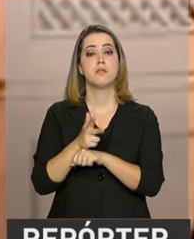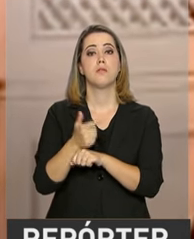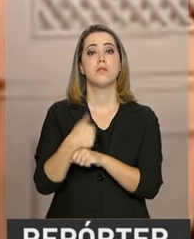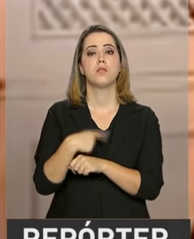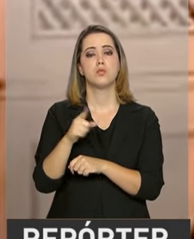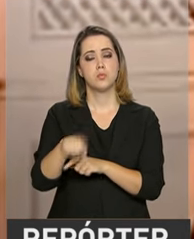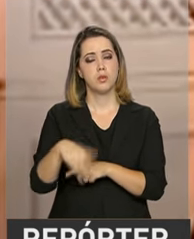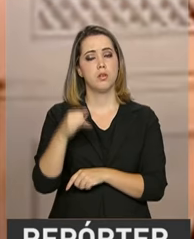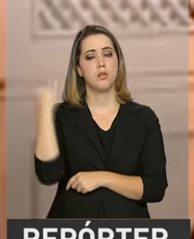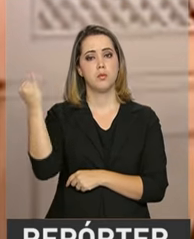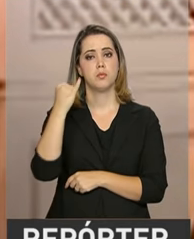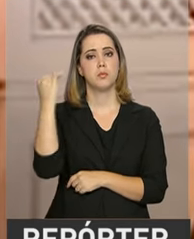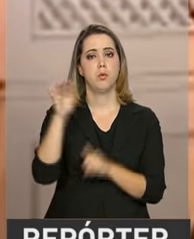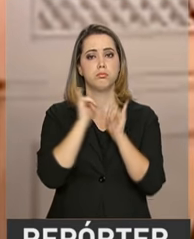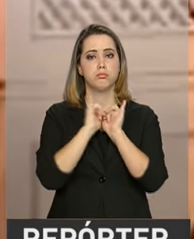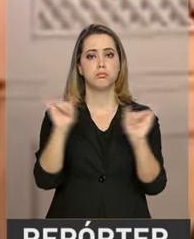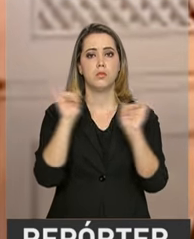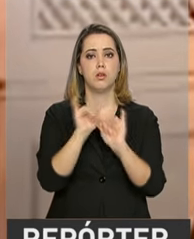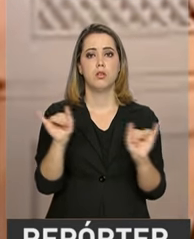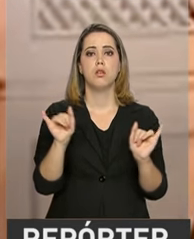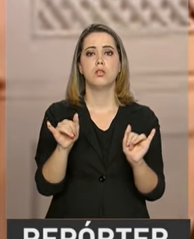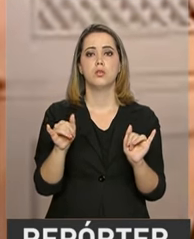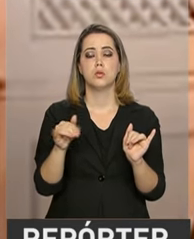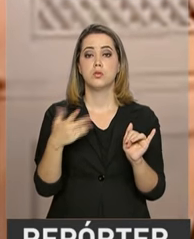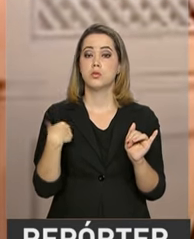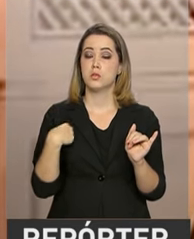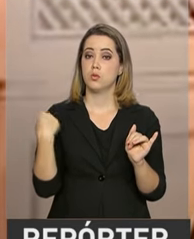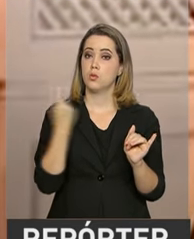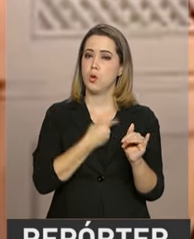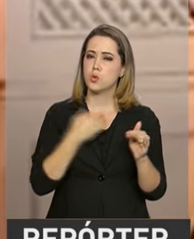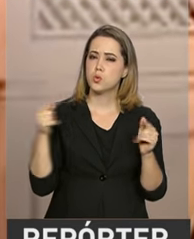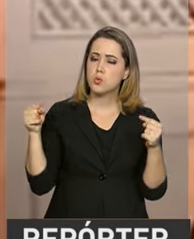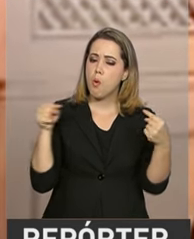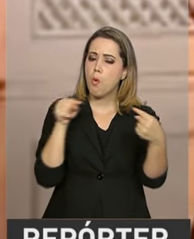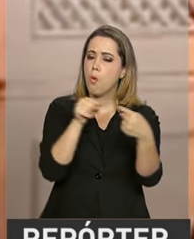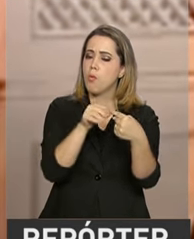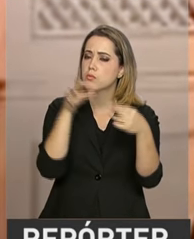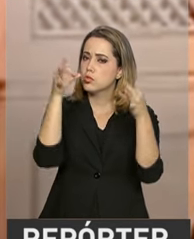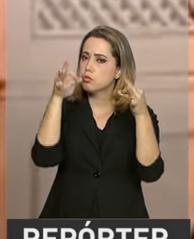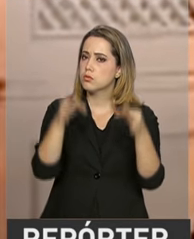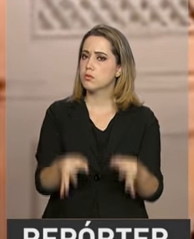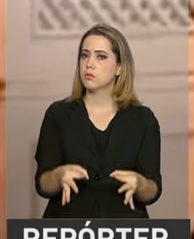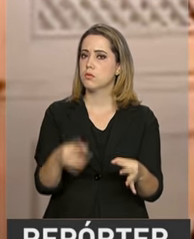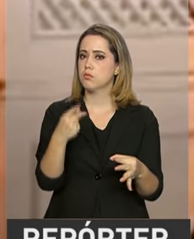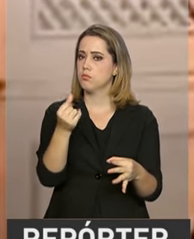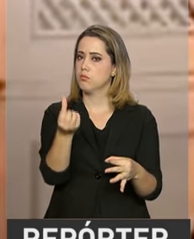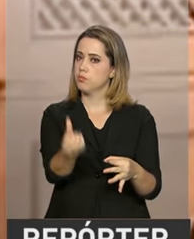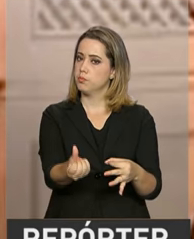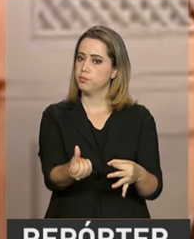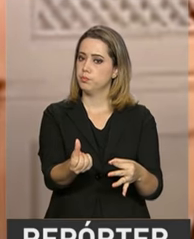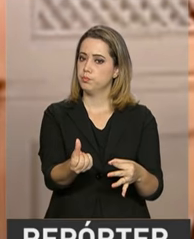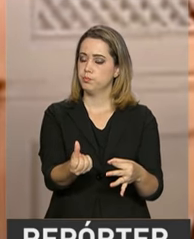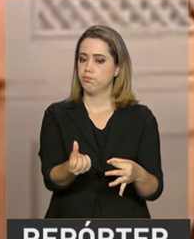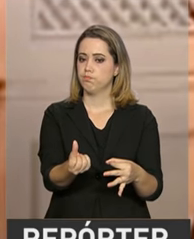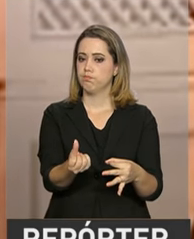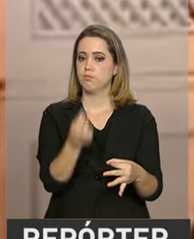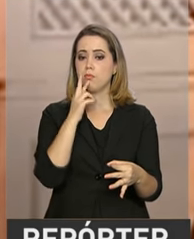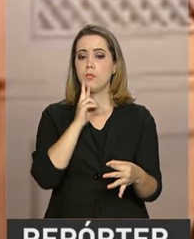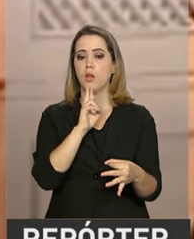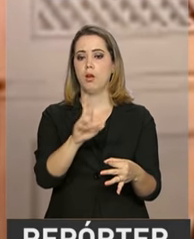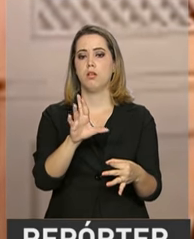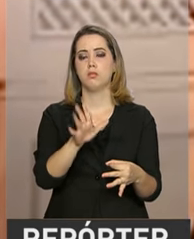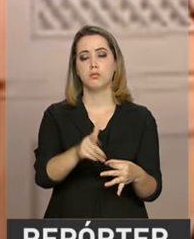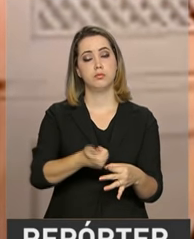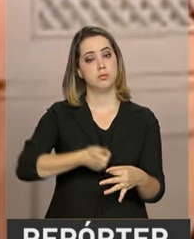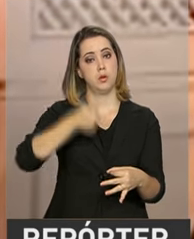momento em que anunciamos o cumprimento da meta fiscal do governo central de 2016. O resultado foi